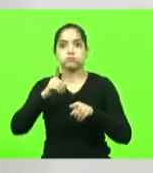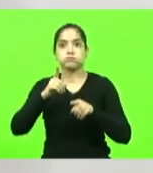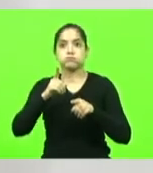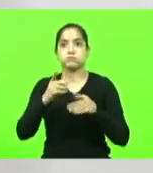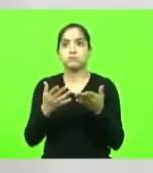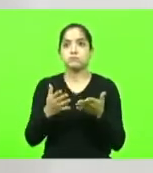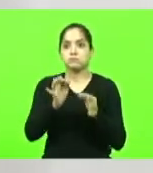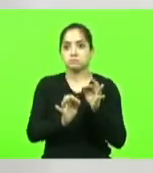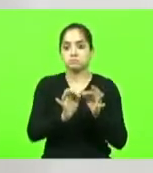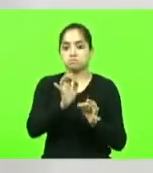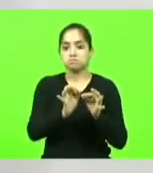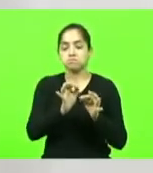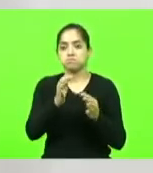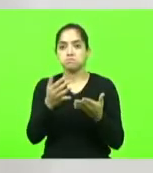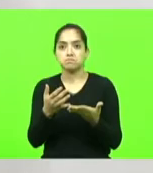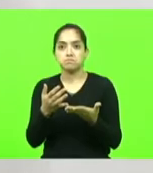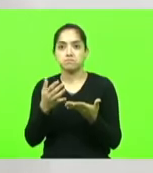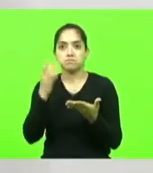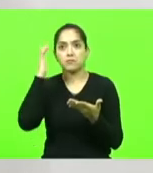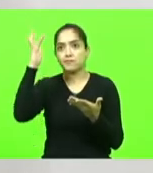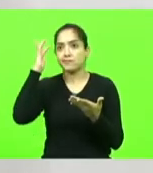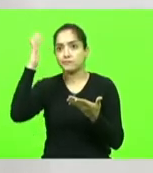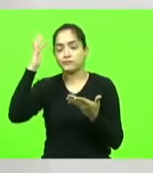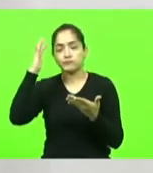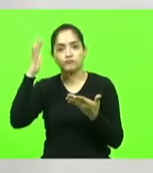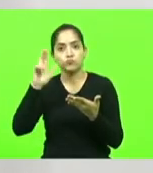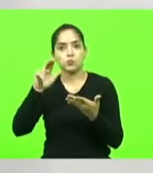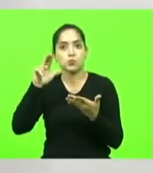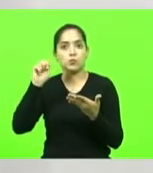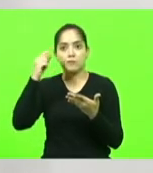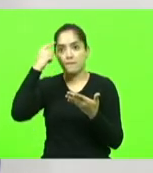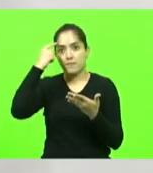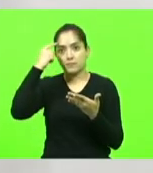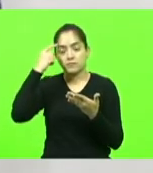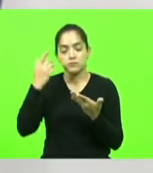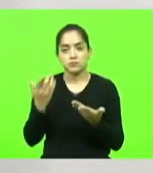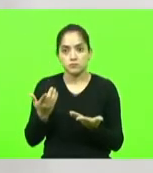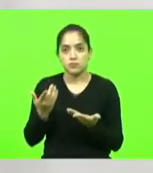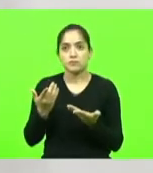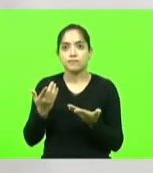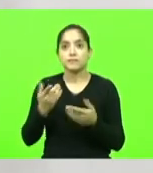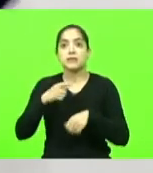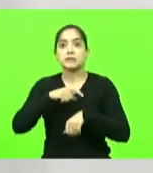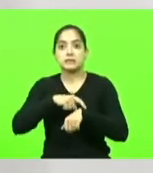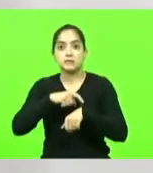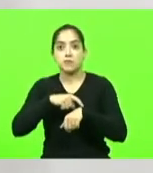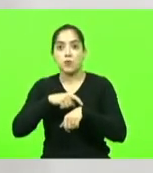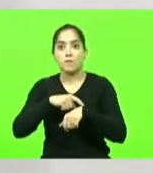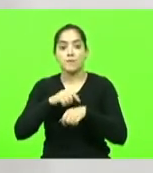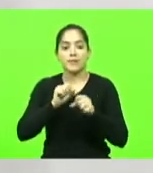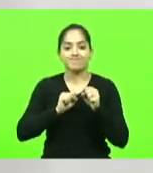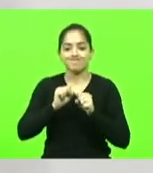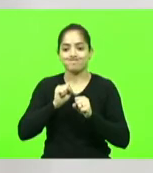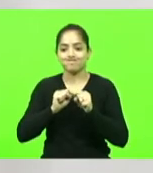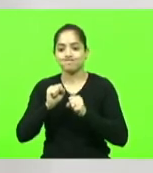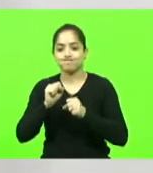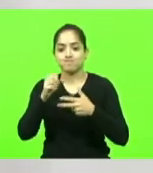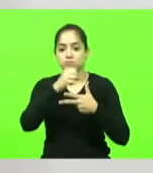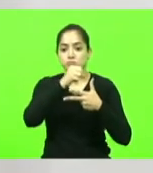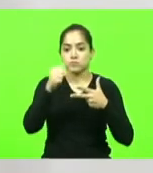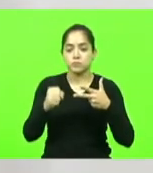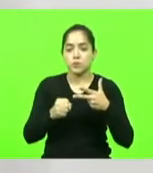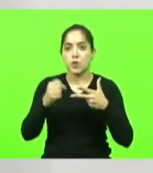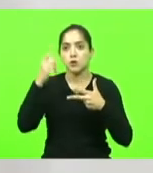jamais imaginável eu sei nesse momento de tensão entre os poderes todo mundo